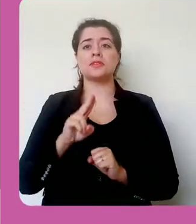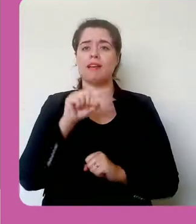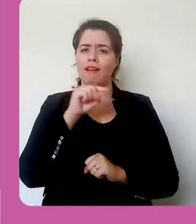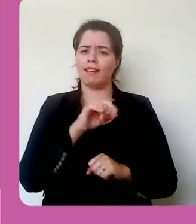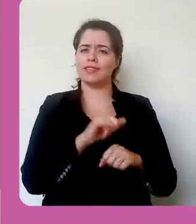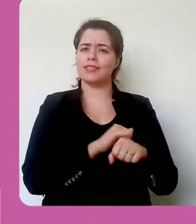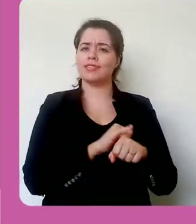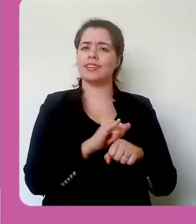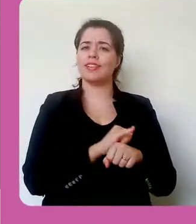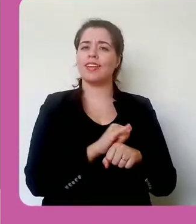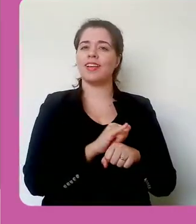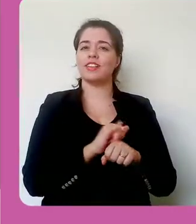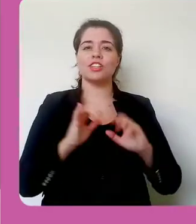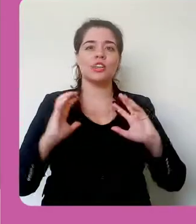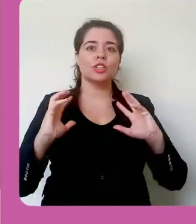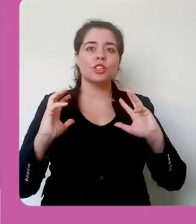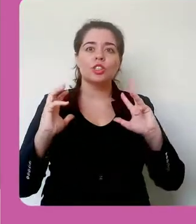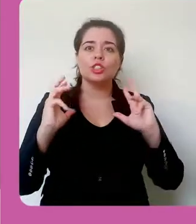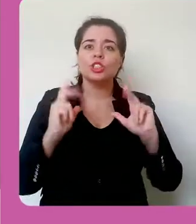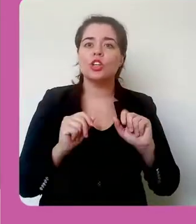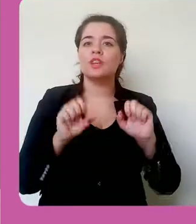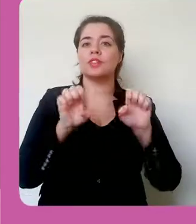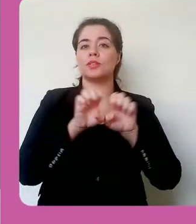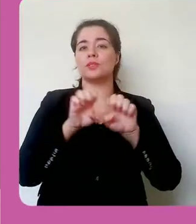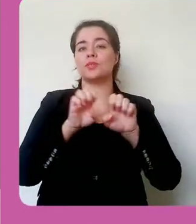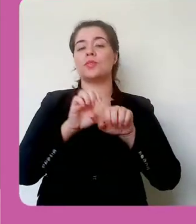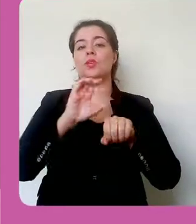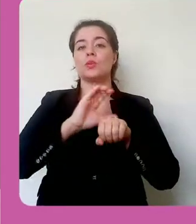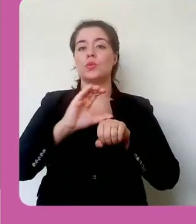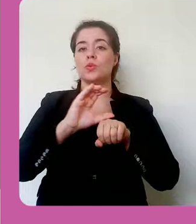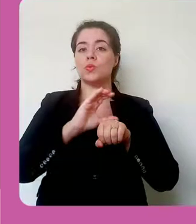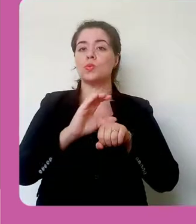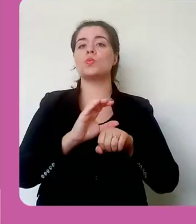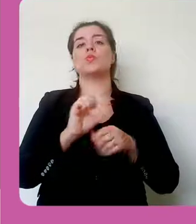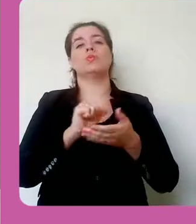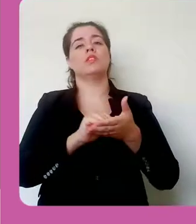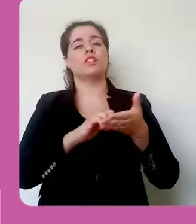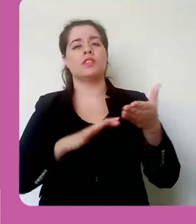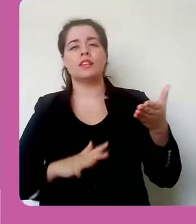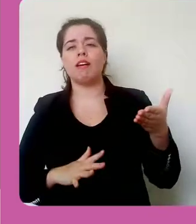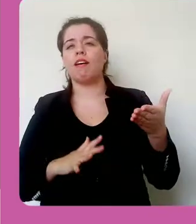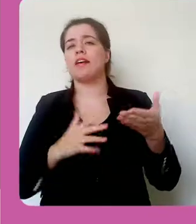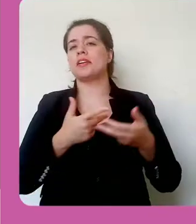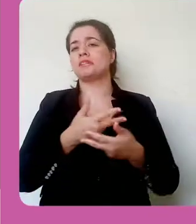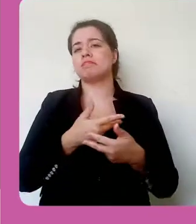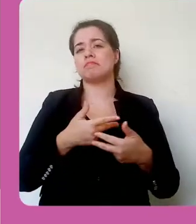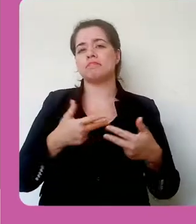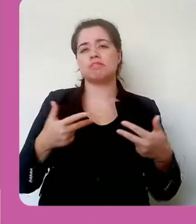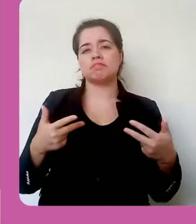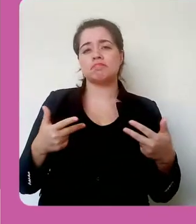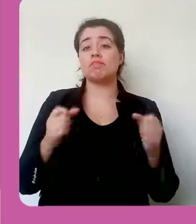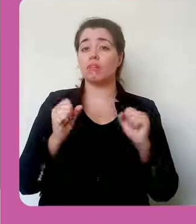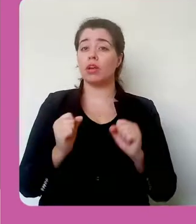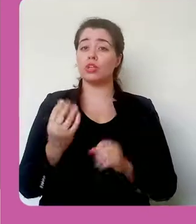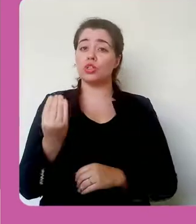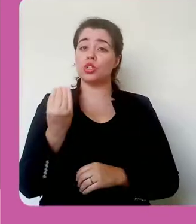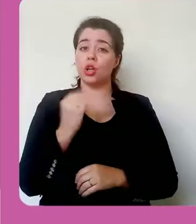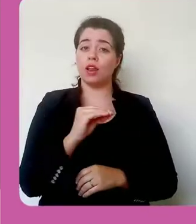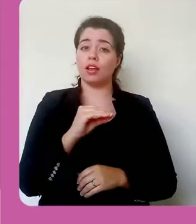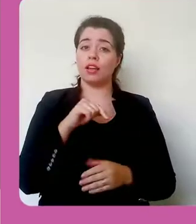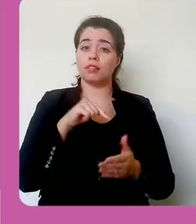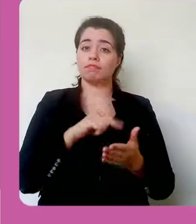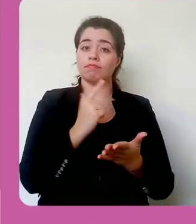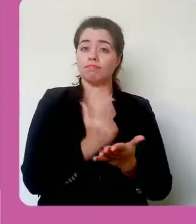curso e apontar os seus recursos, né? E atividades lá do Moodle, aqui dentro do livro.